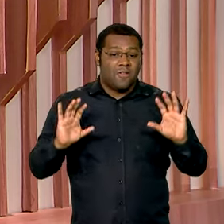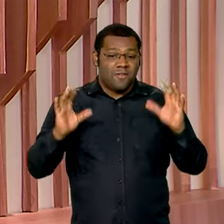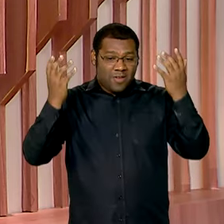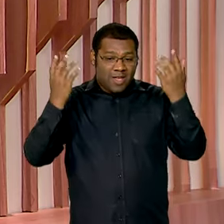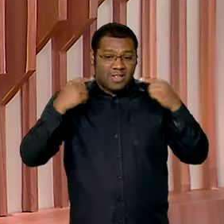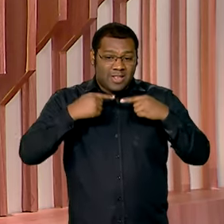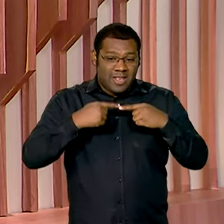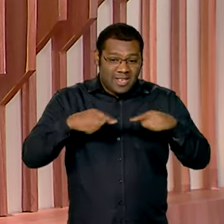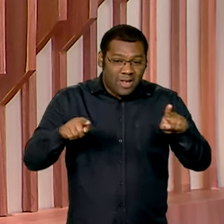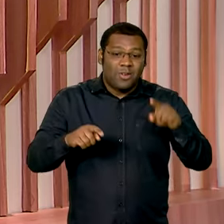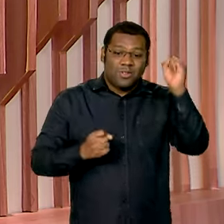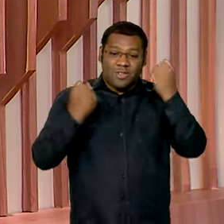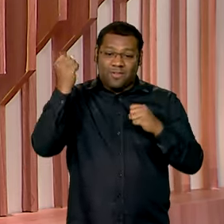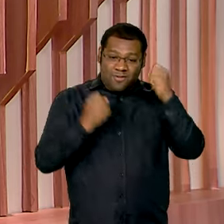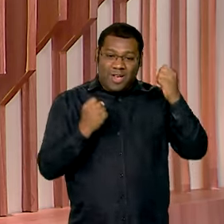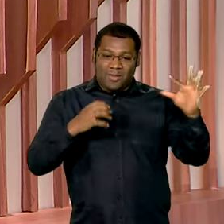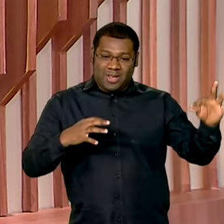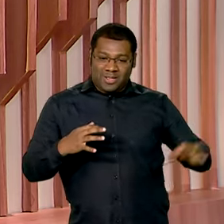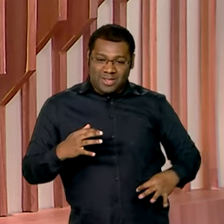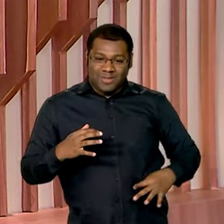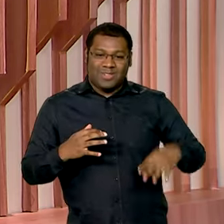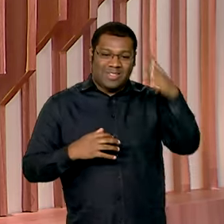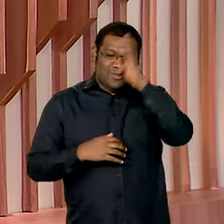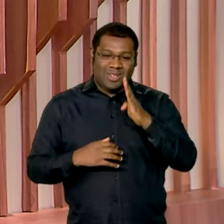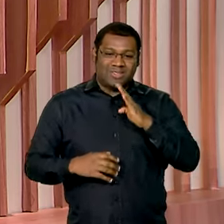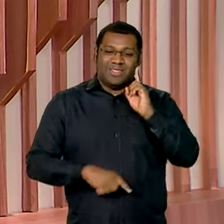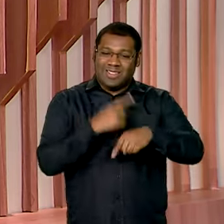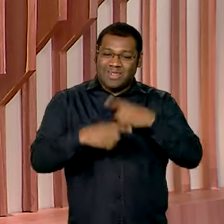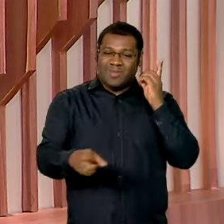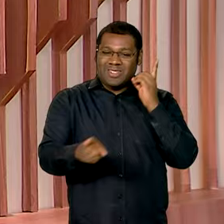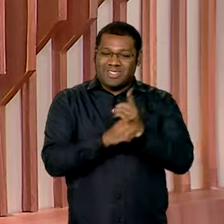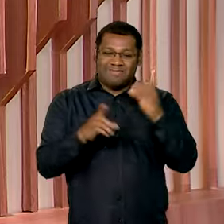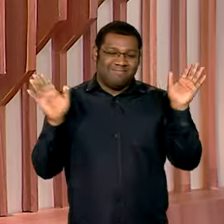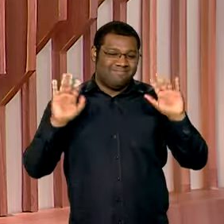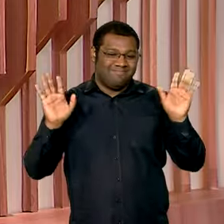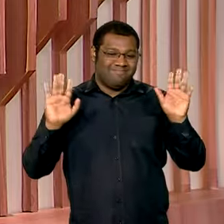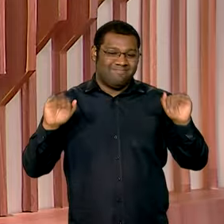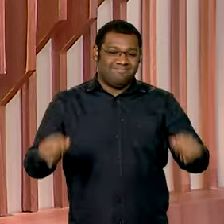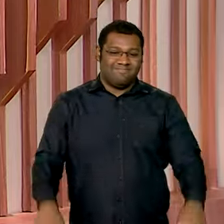produção de insulina no Brasil. A gente se vê daqui a pouco. Até já!